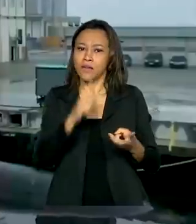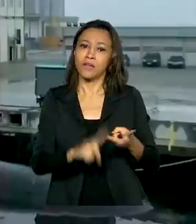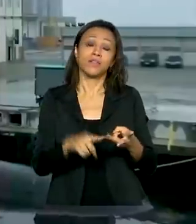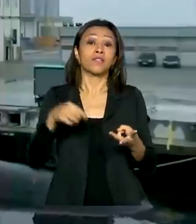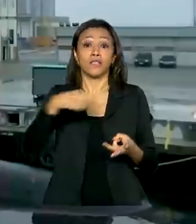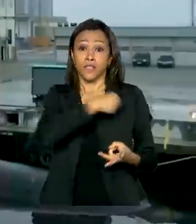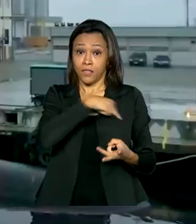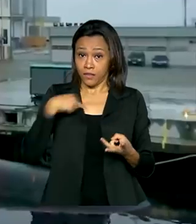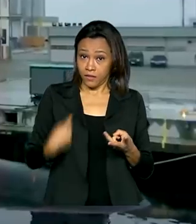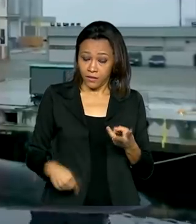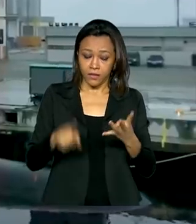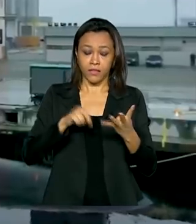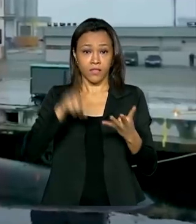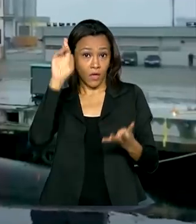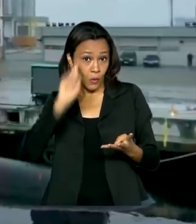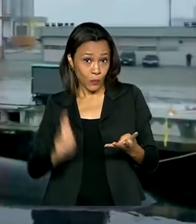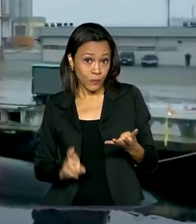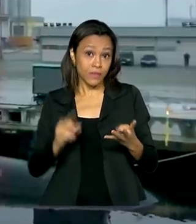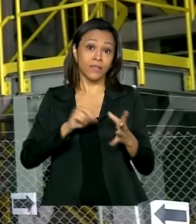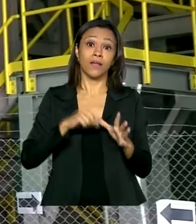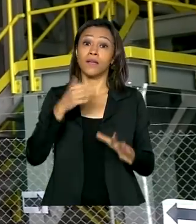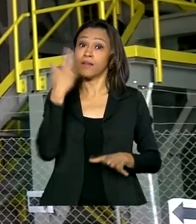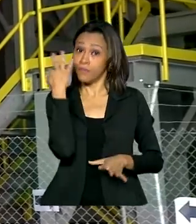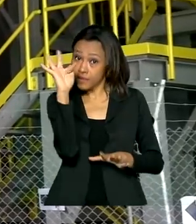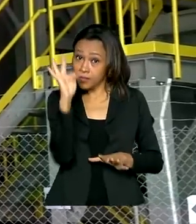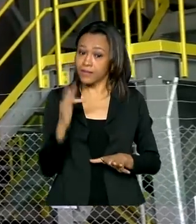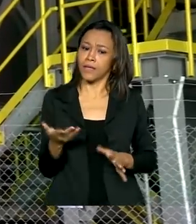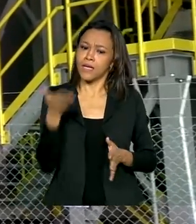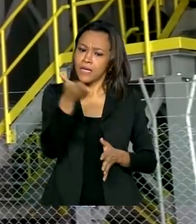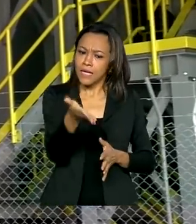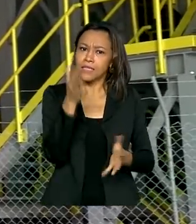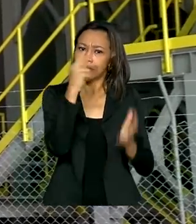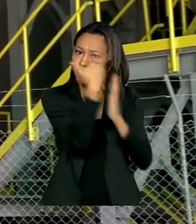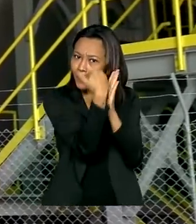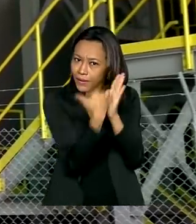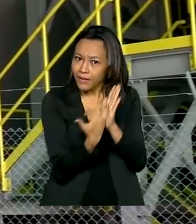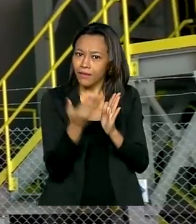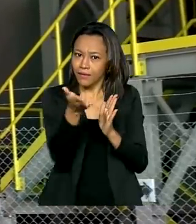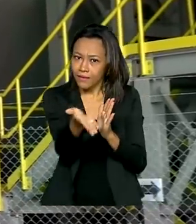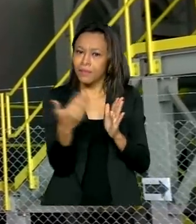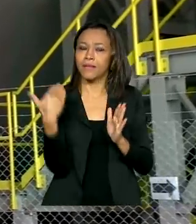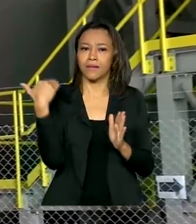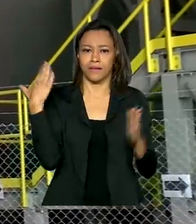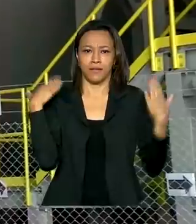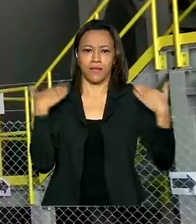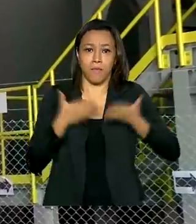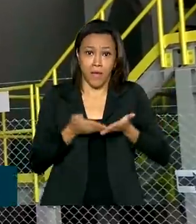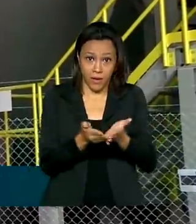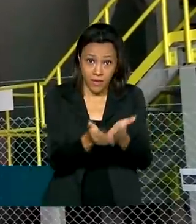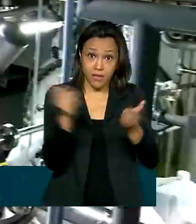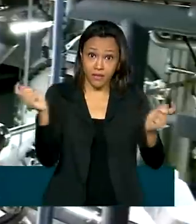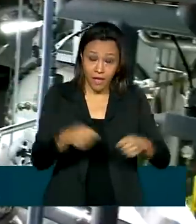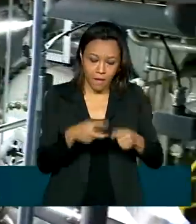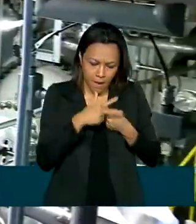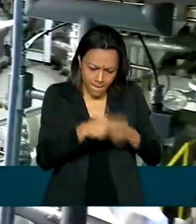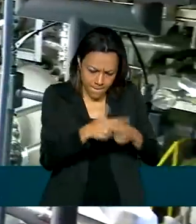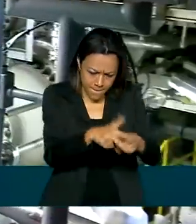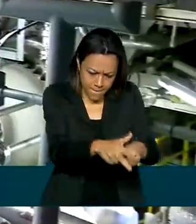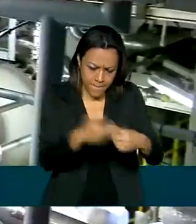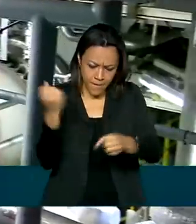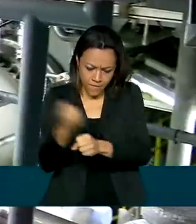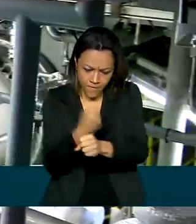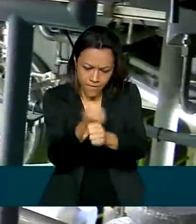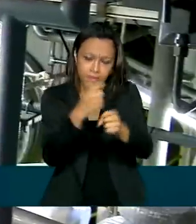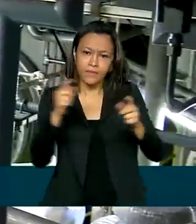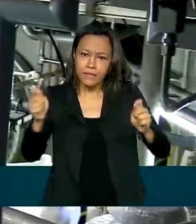Rússia e França. Com o programa da Marinha, o Brasil será capaz de projetar, construir, operar e manter submarinos